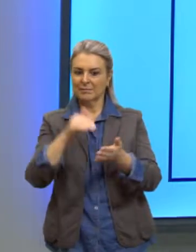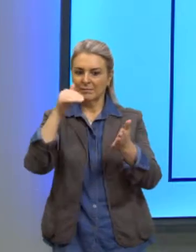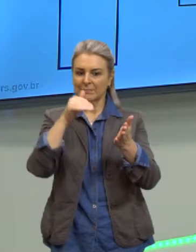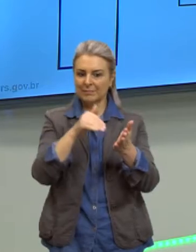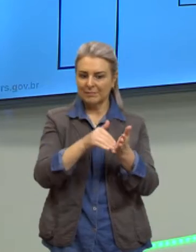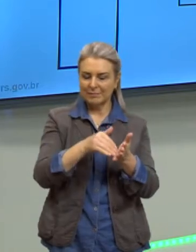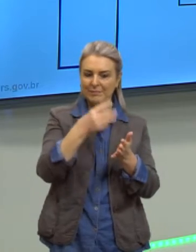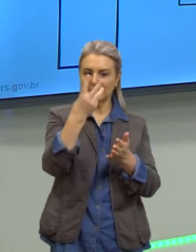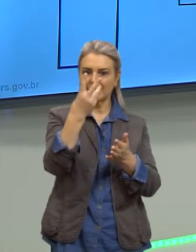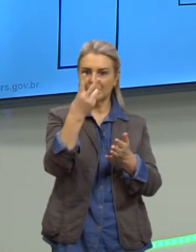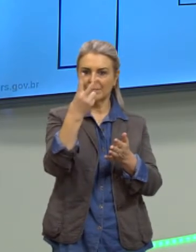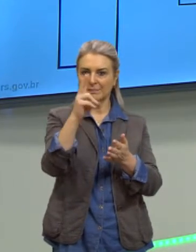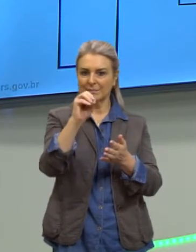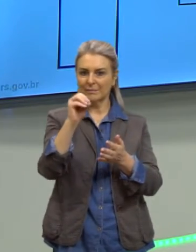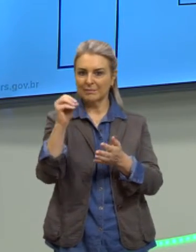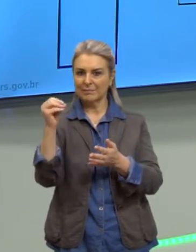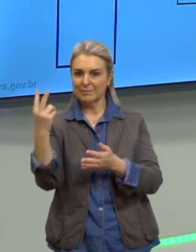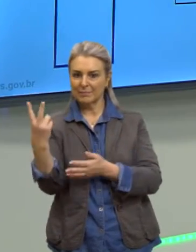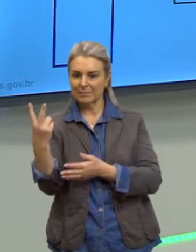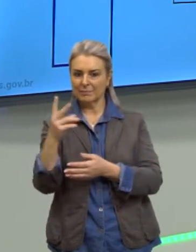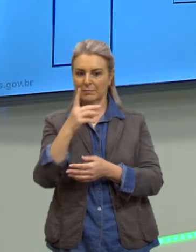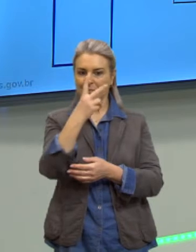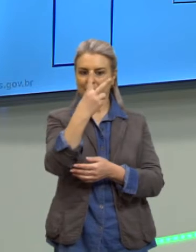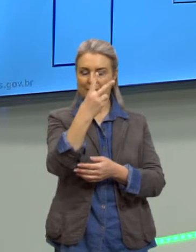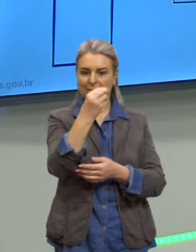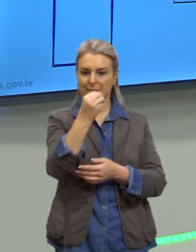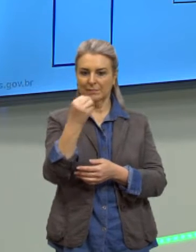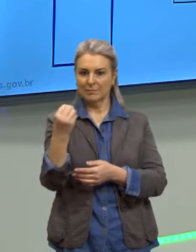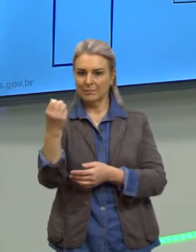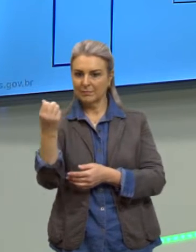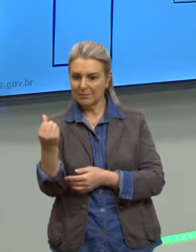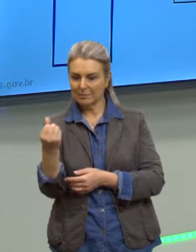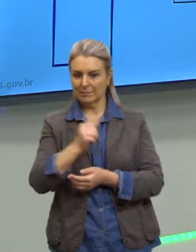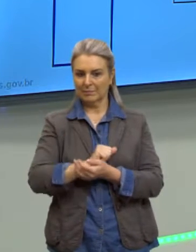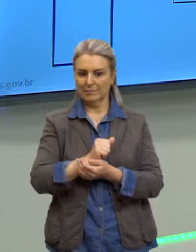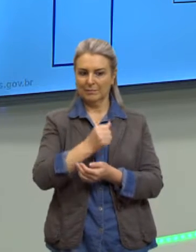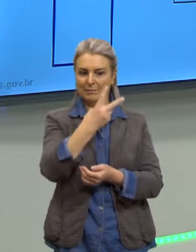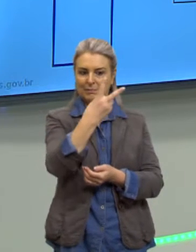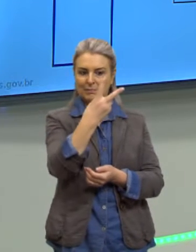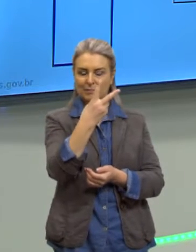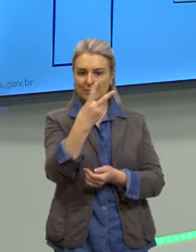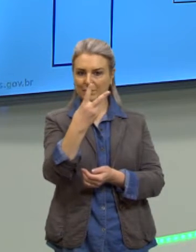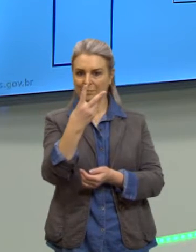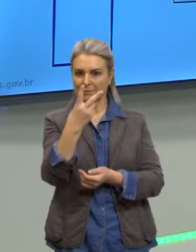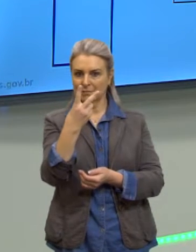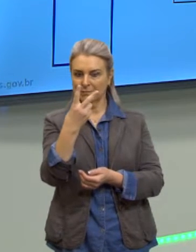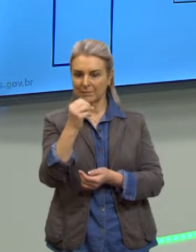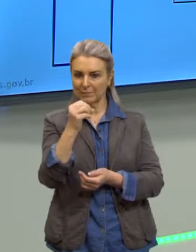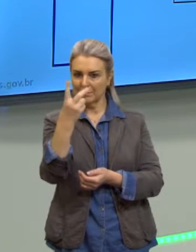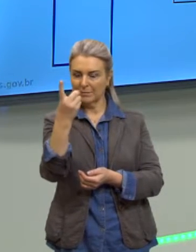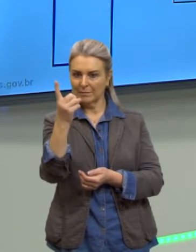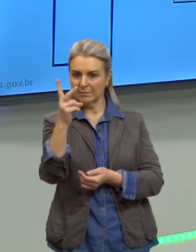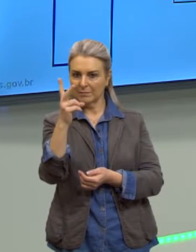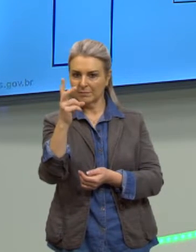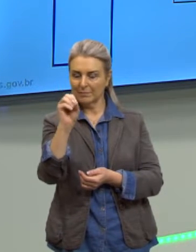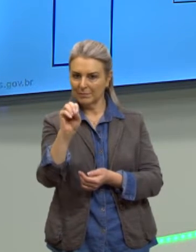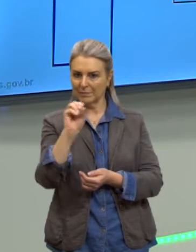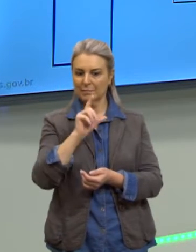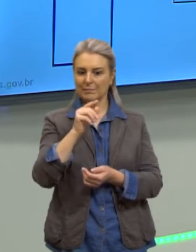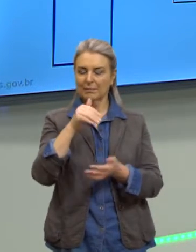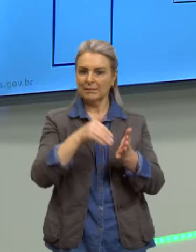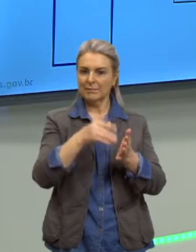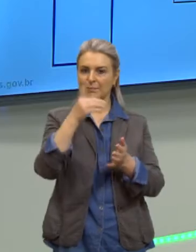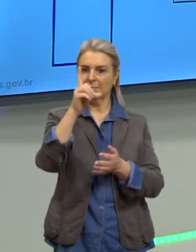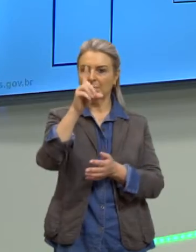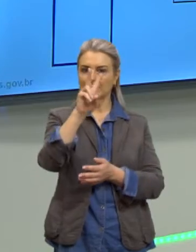de 2002 para 2006, de 2006 para 2010, de 2010 para 2014, e